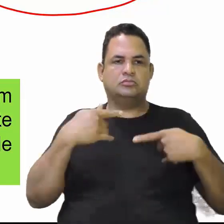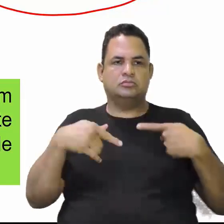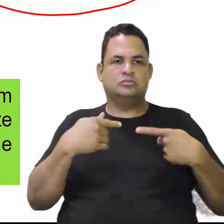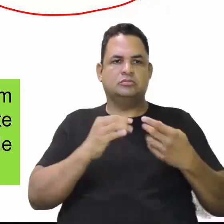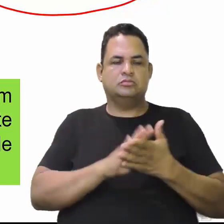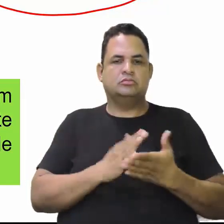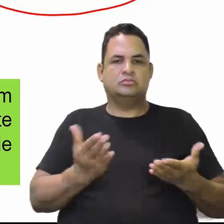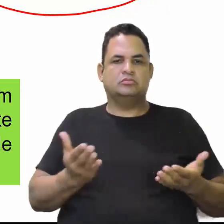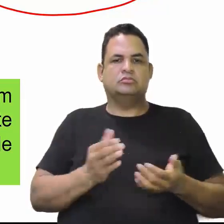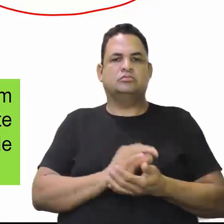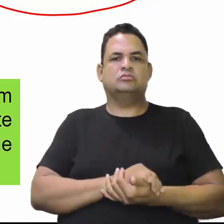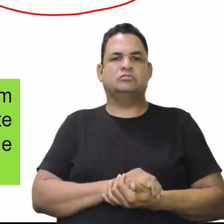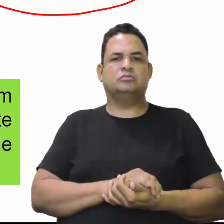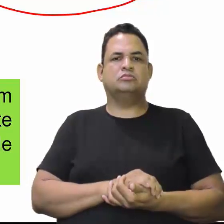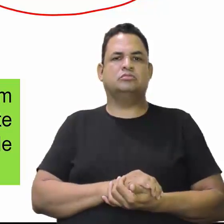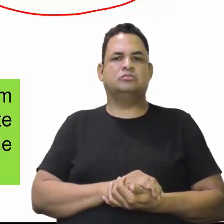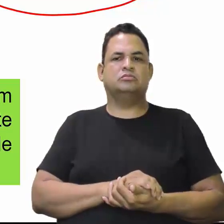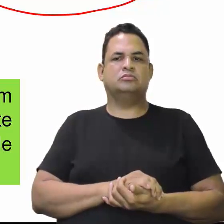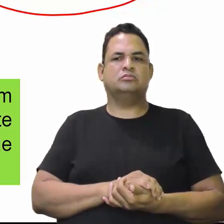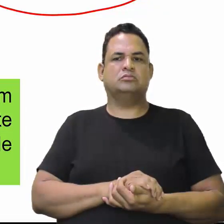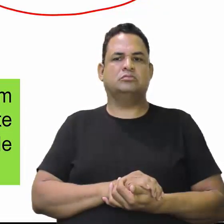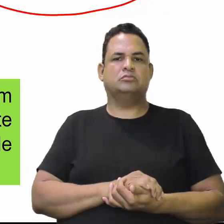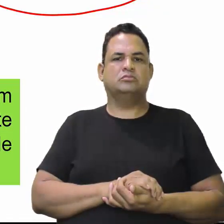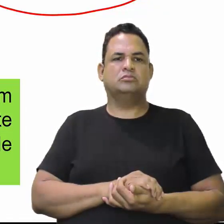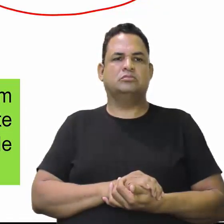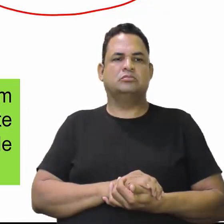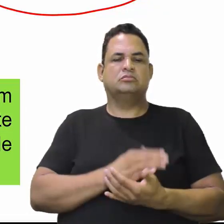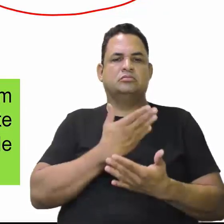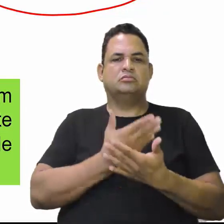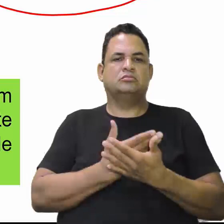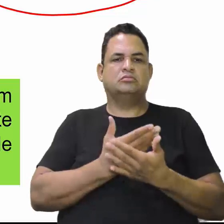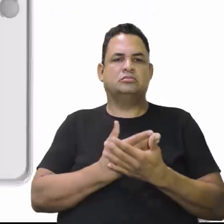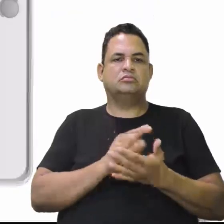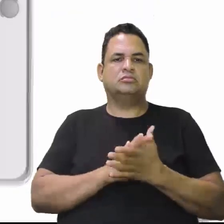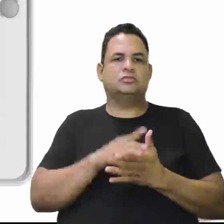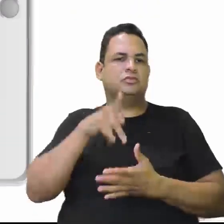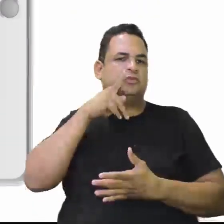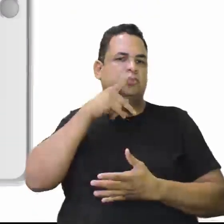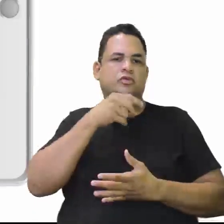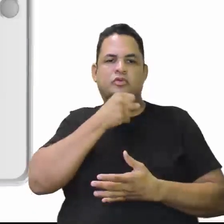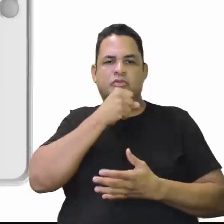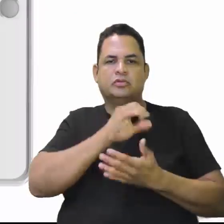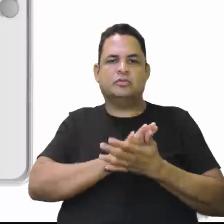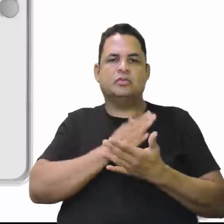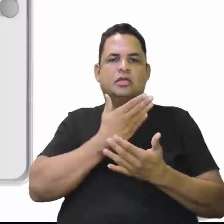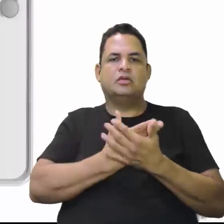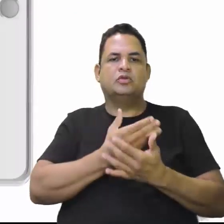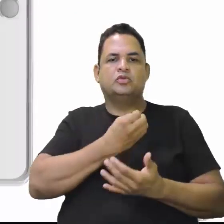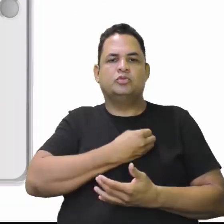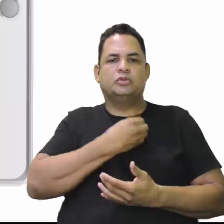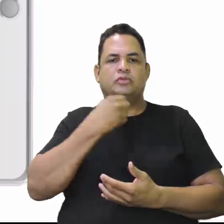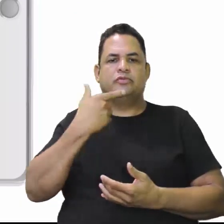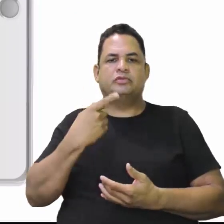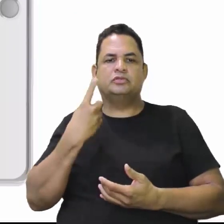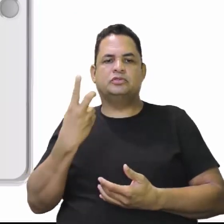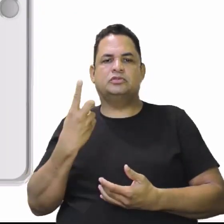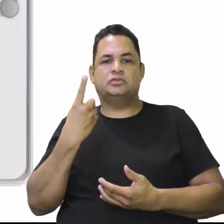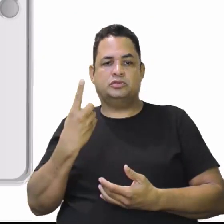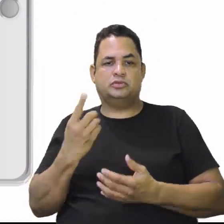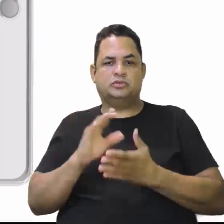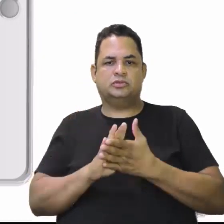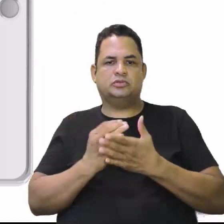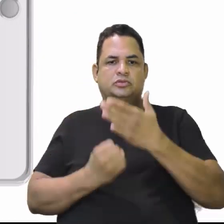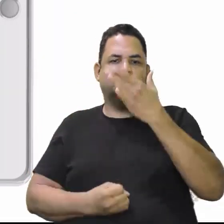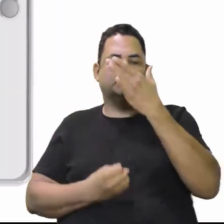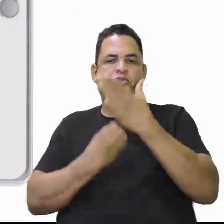viviam nessa época. Bem, isso daí foi da aula sobre Porto Velho. A aula 21, ela já tratou